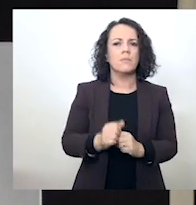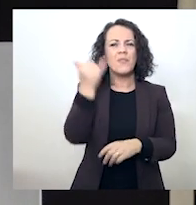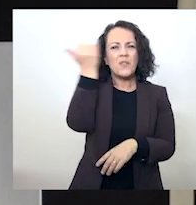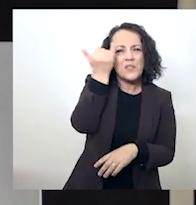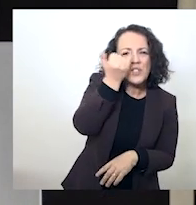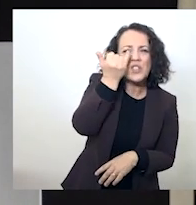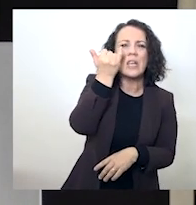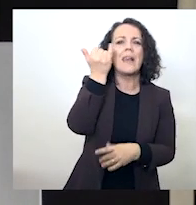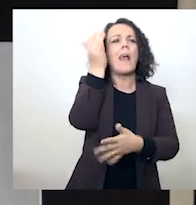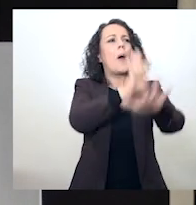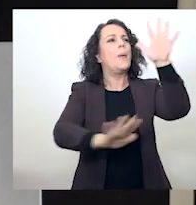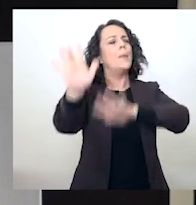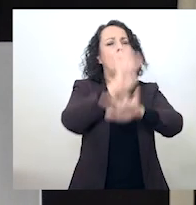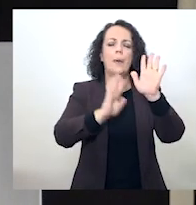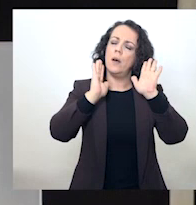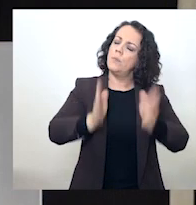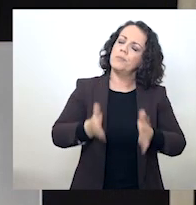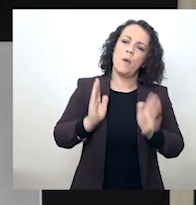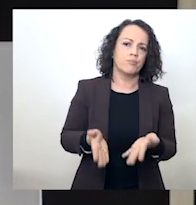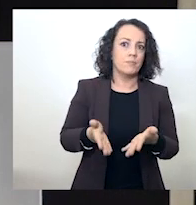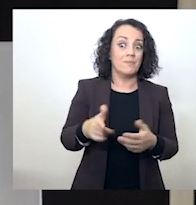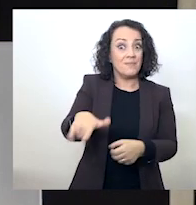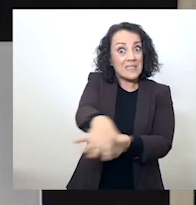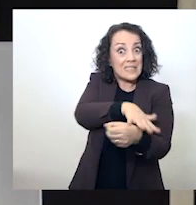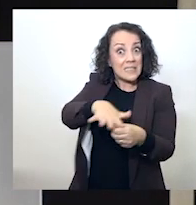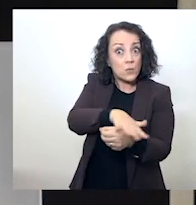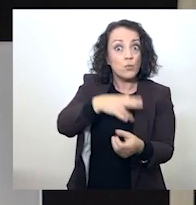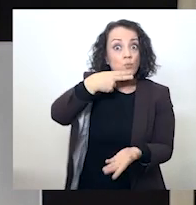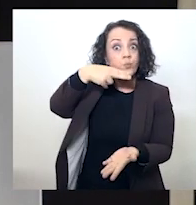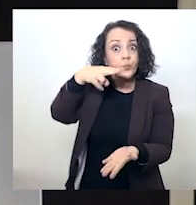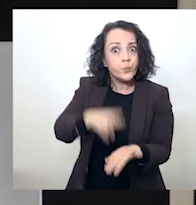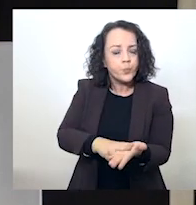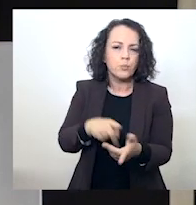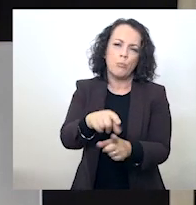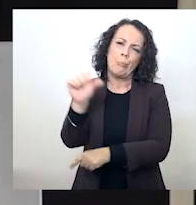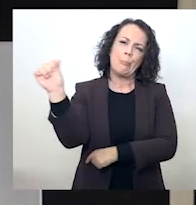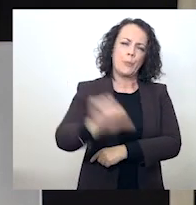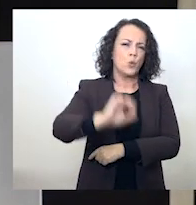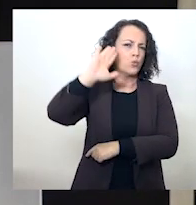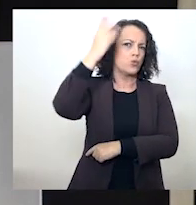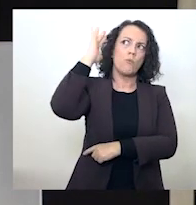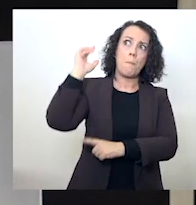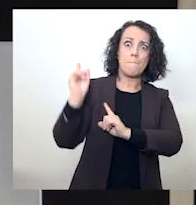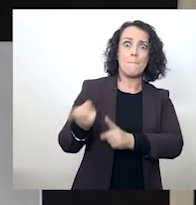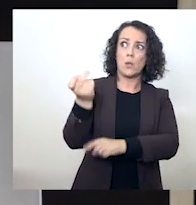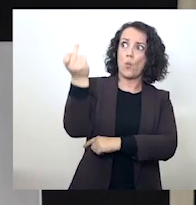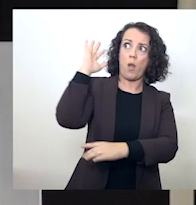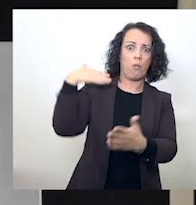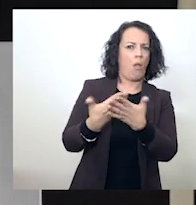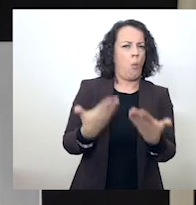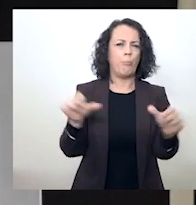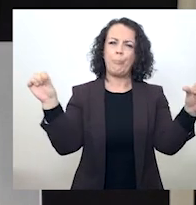iludir a situação. Porque essa situação é mesmo a pior que vivemos desde março do ano passado.